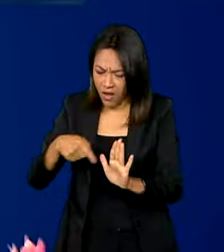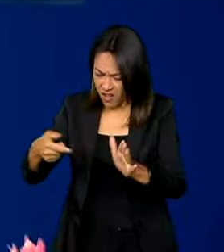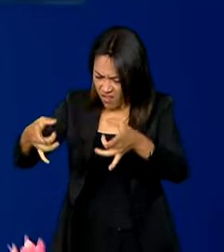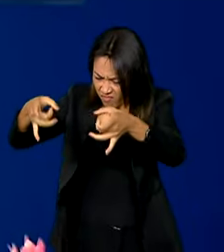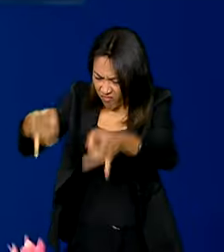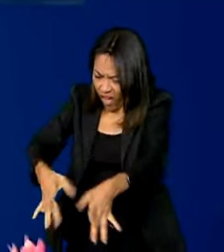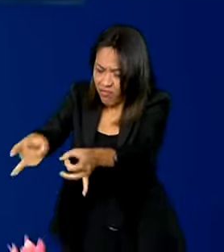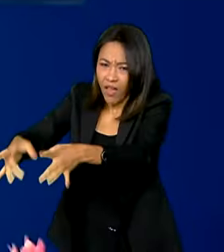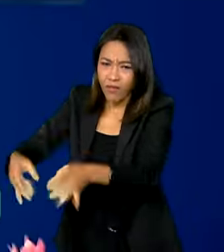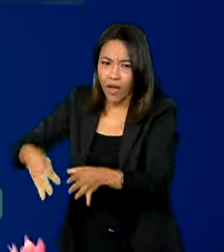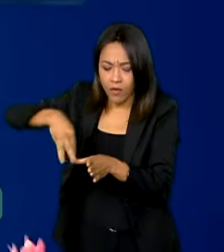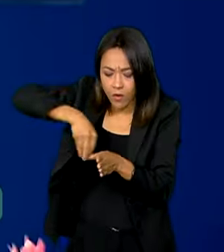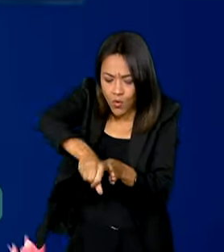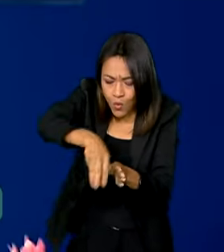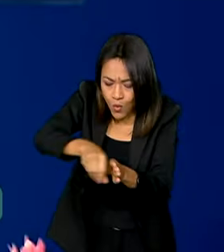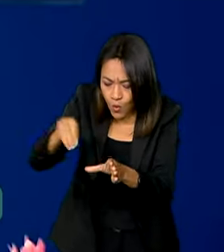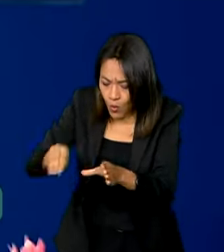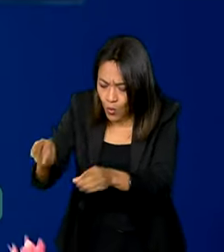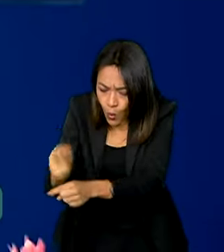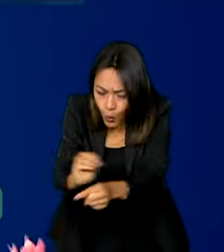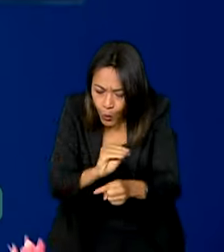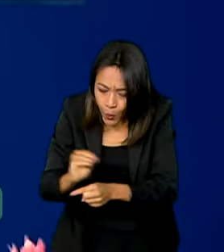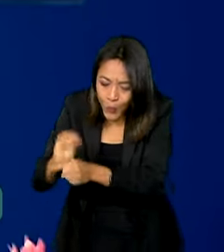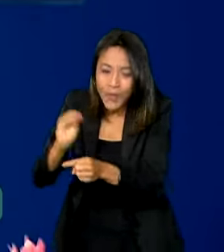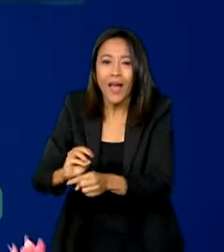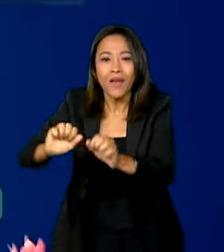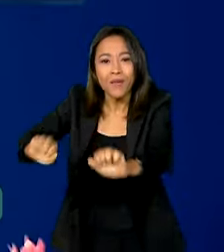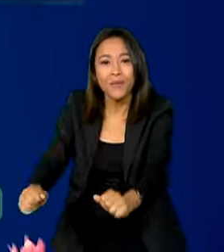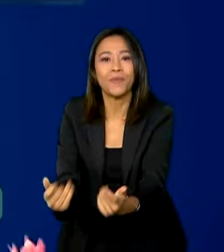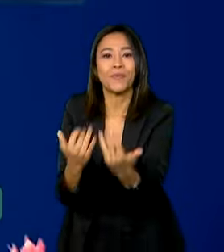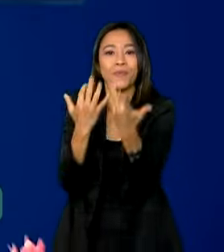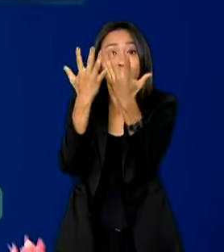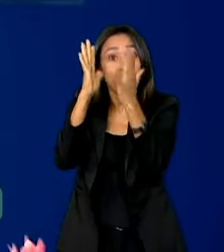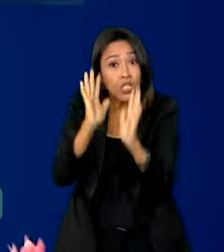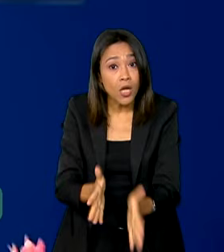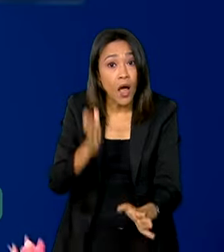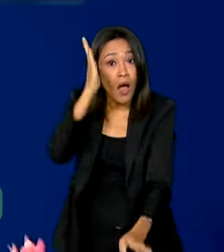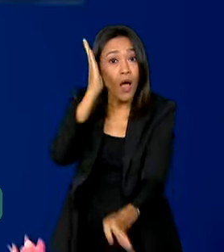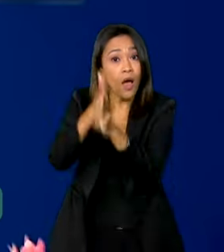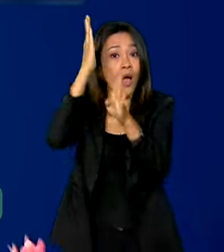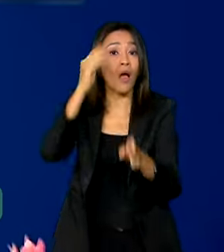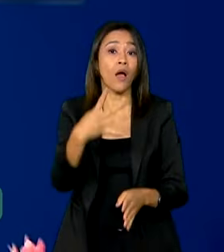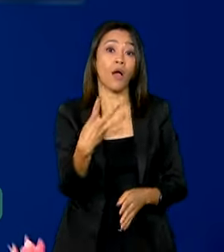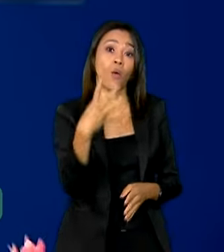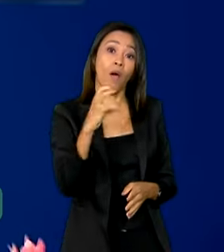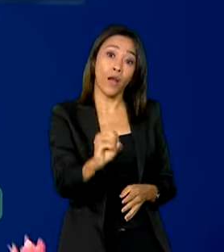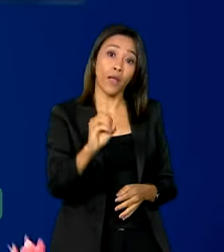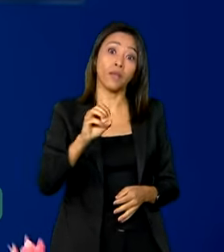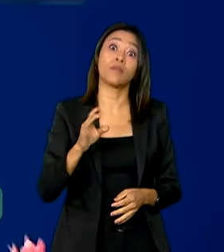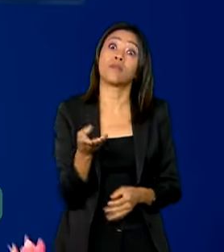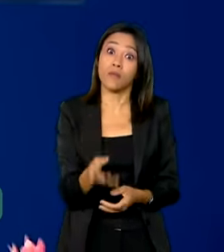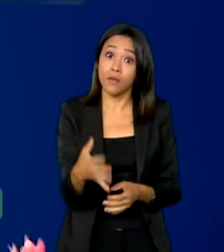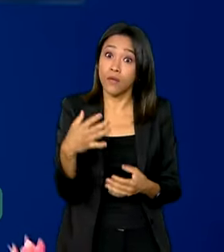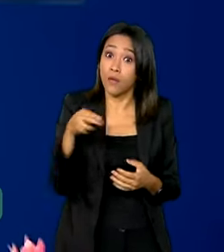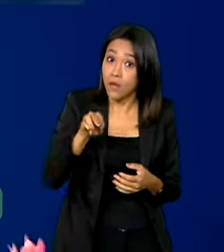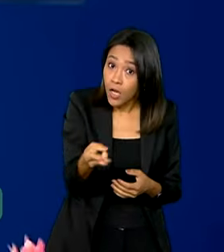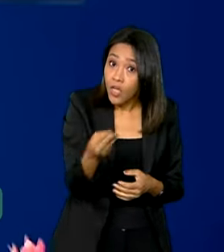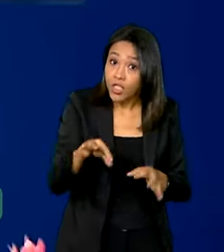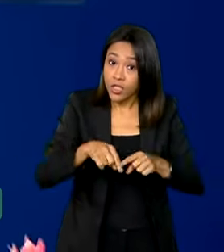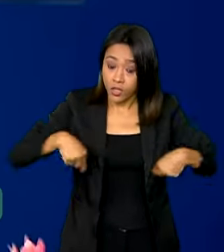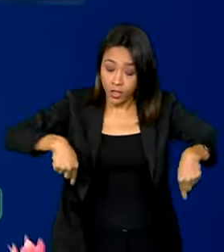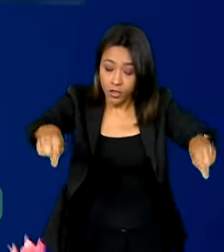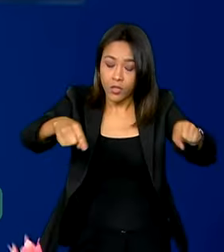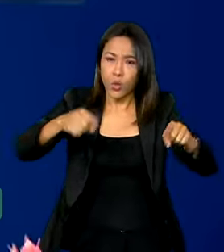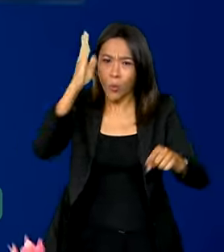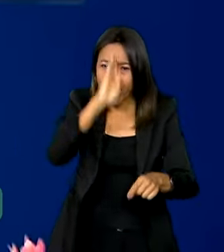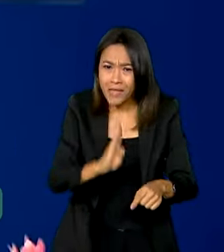terras cultiváveis. A Embrapa já identificou 40 milhões de hectares que podem ser recuperados. Com isso, o Brasil